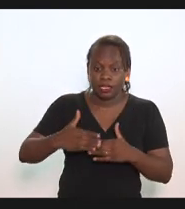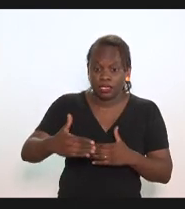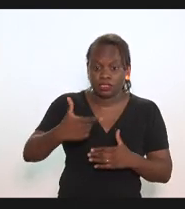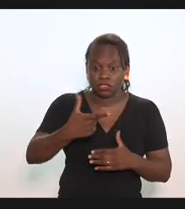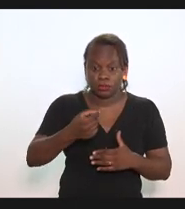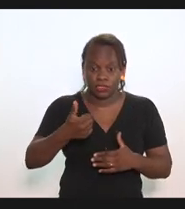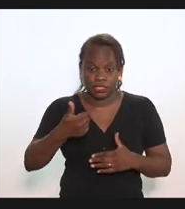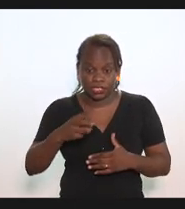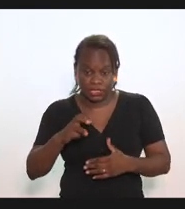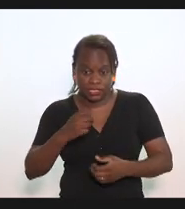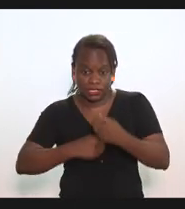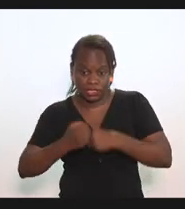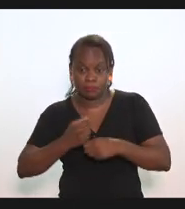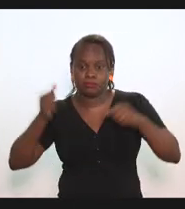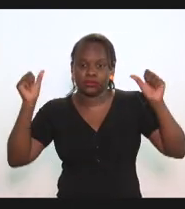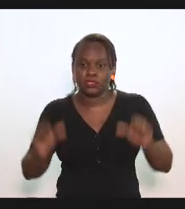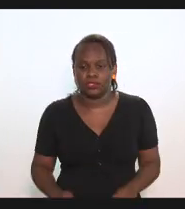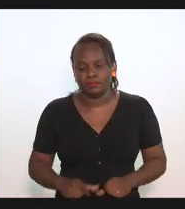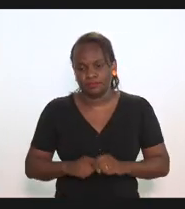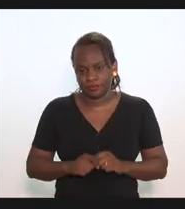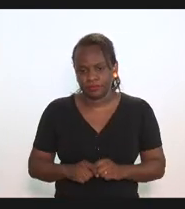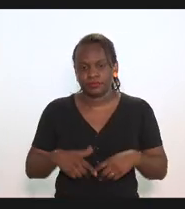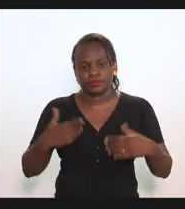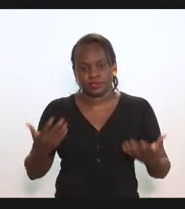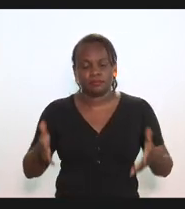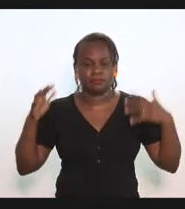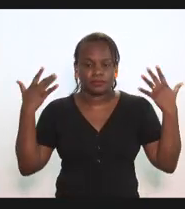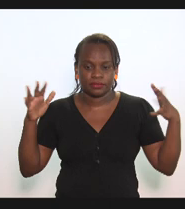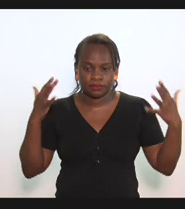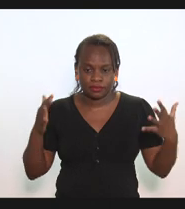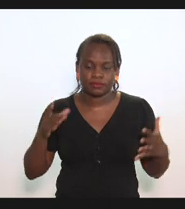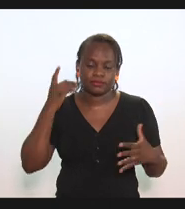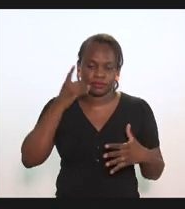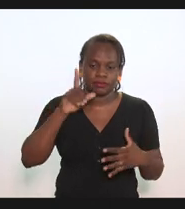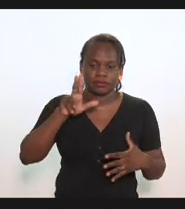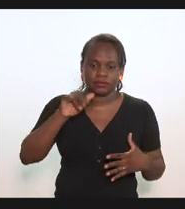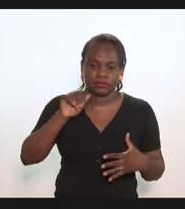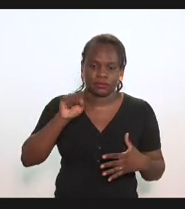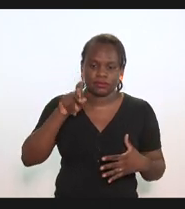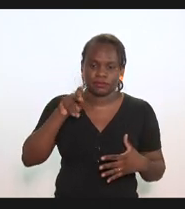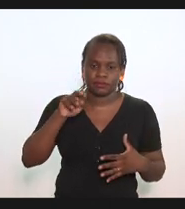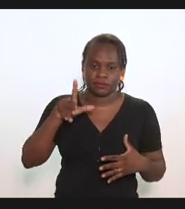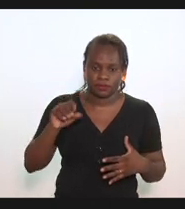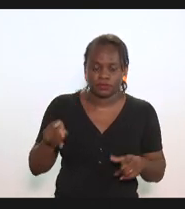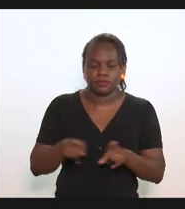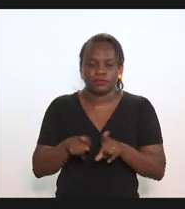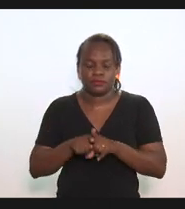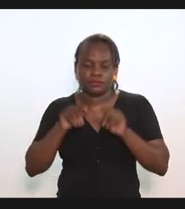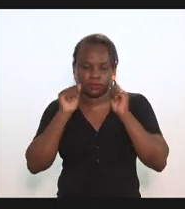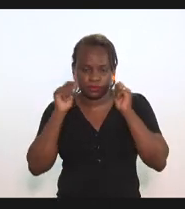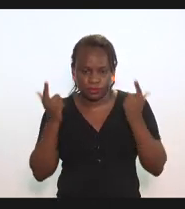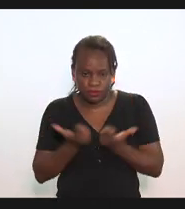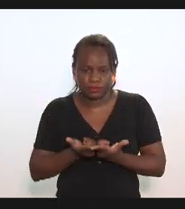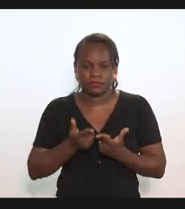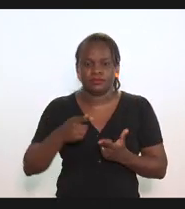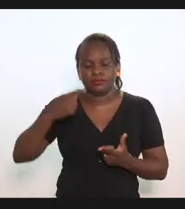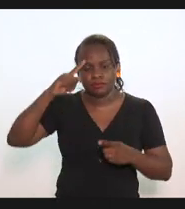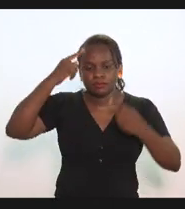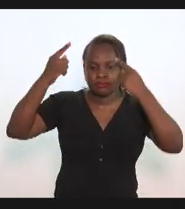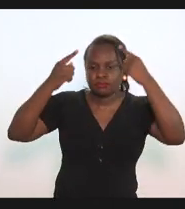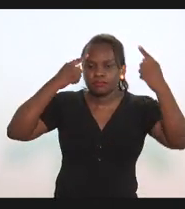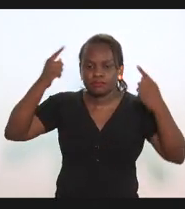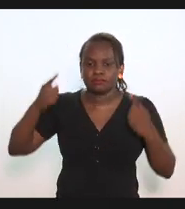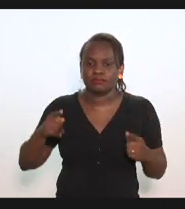na verdade ela se aprofunda então parabenizar o deputado Luiz Paulo novamente a LERJ pelas iniciativas que